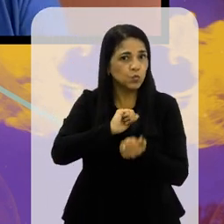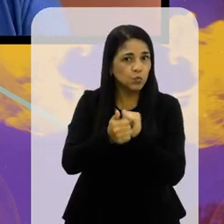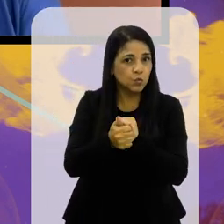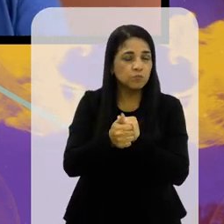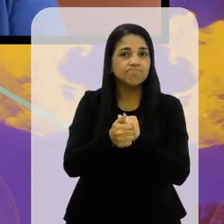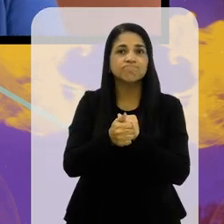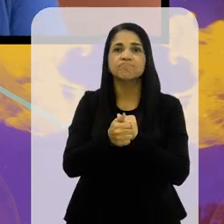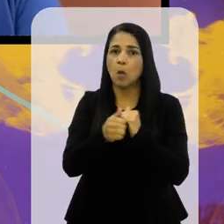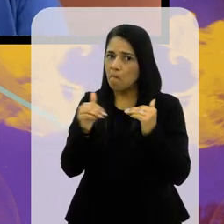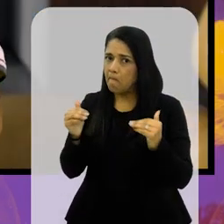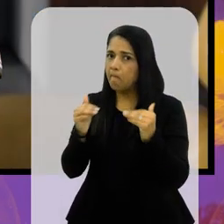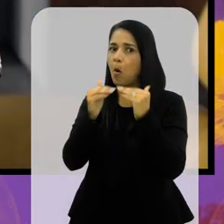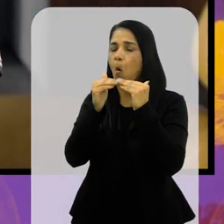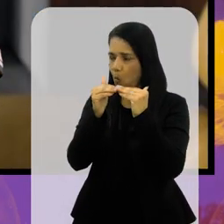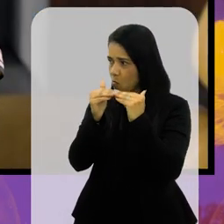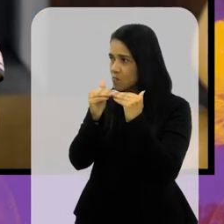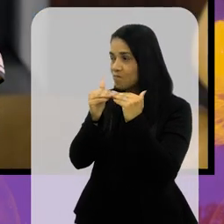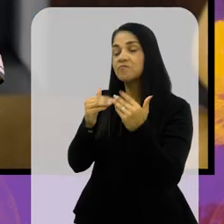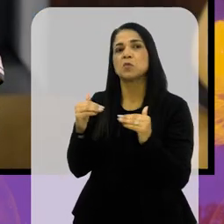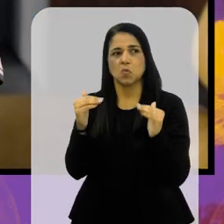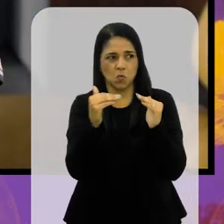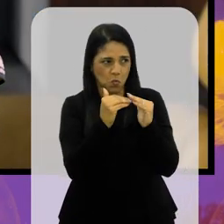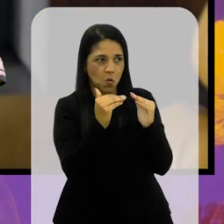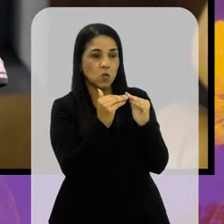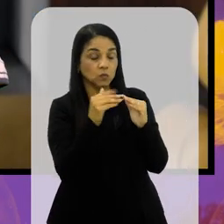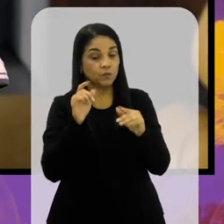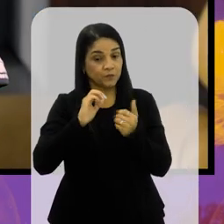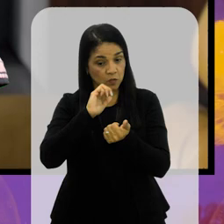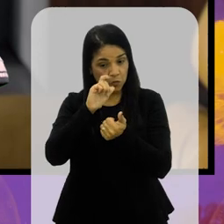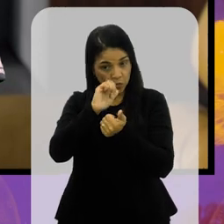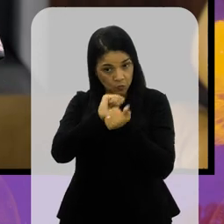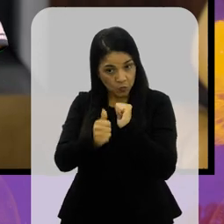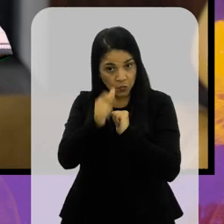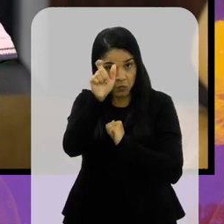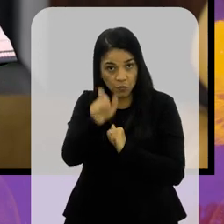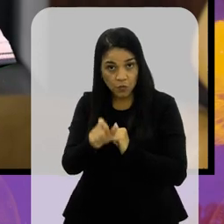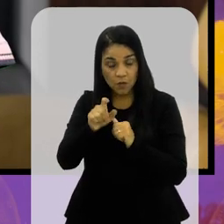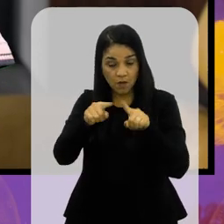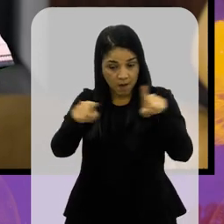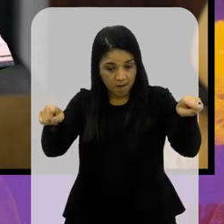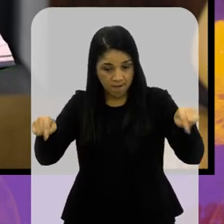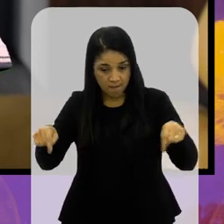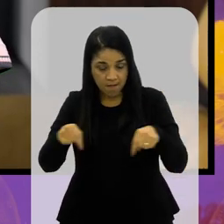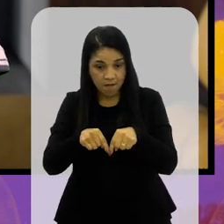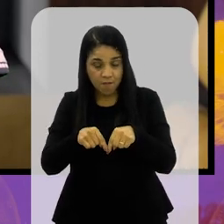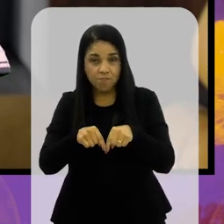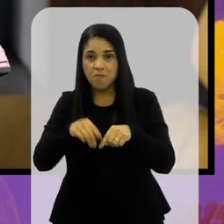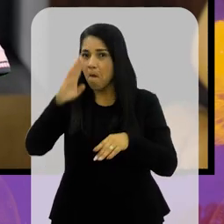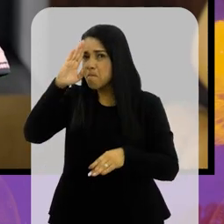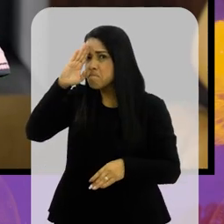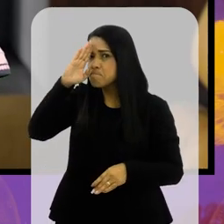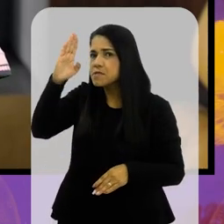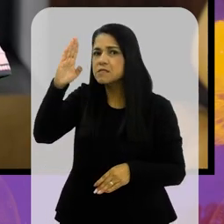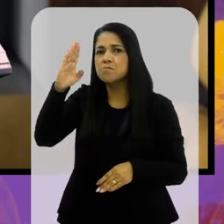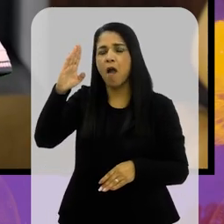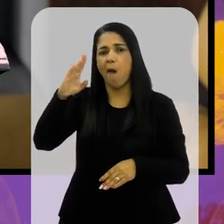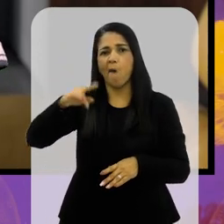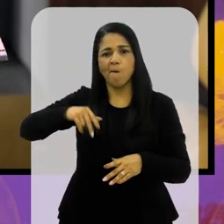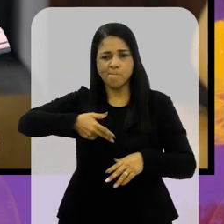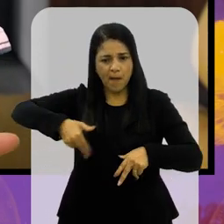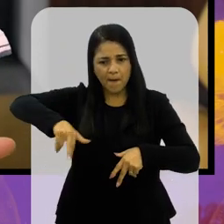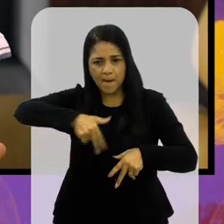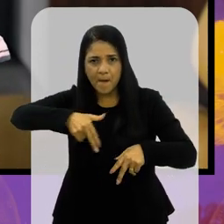Com certeza, até porque o atleta em campo, ou os atletas em campo, eles são as estrelas, né?